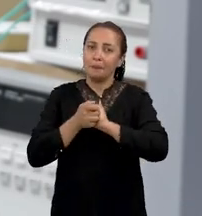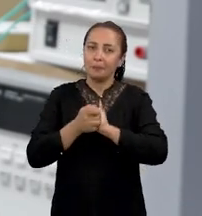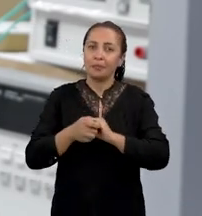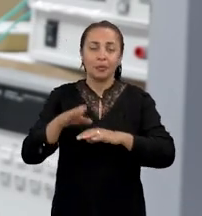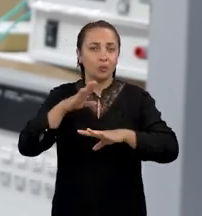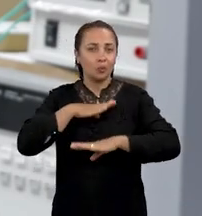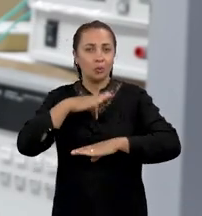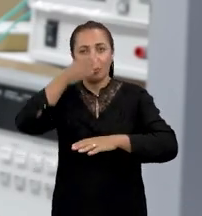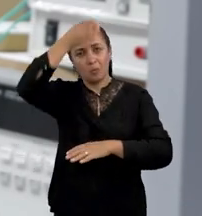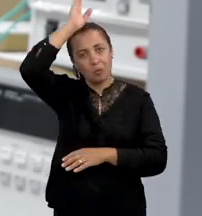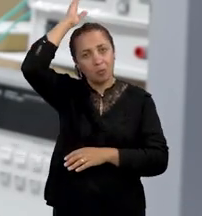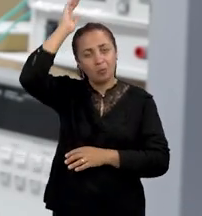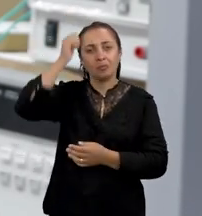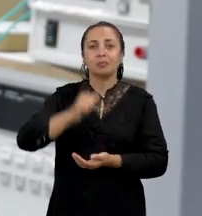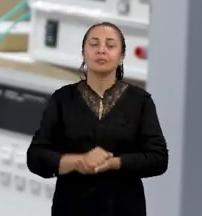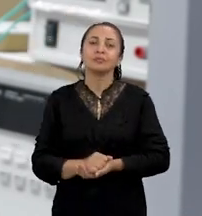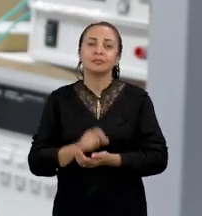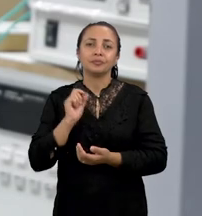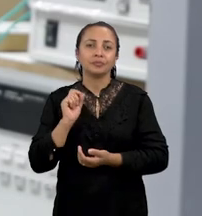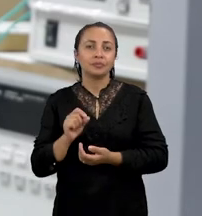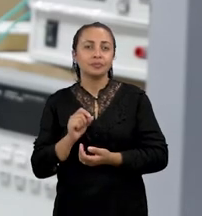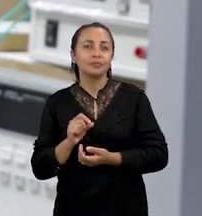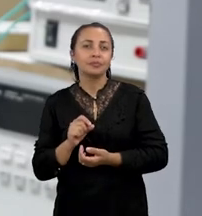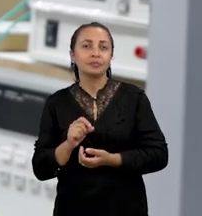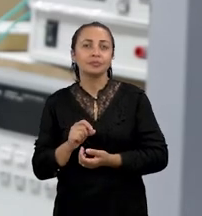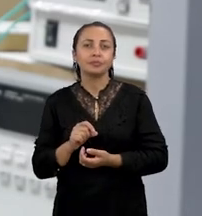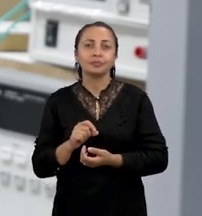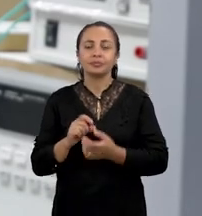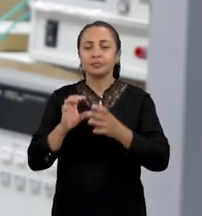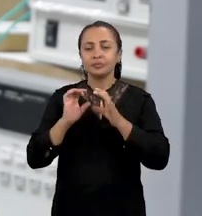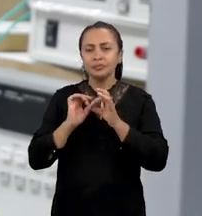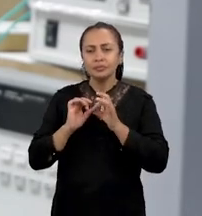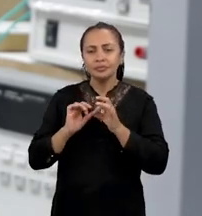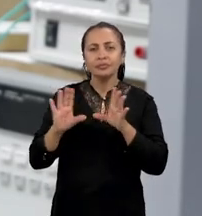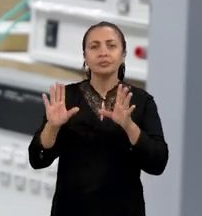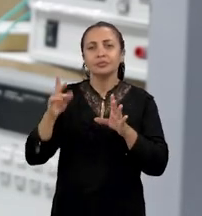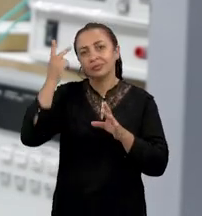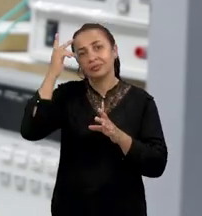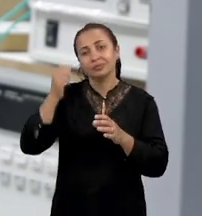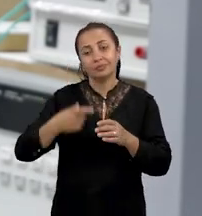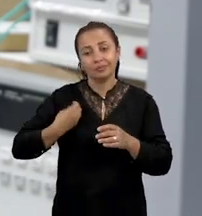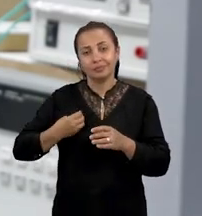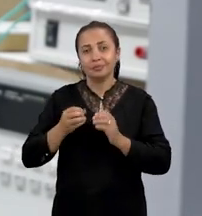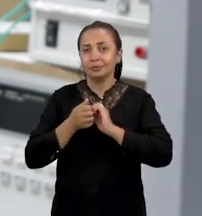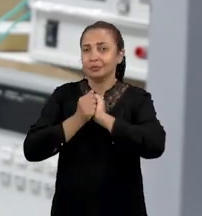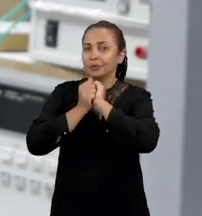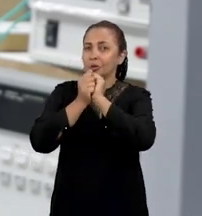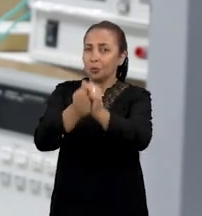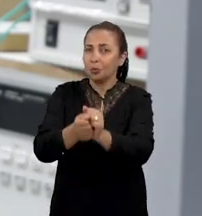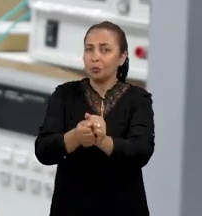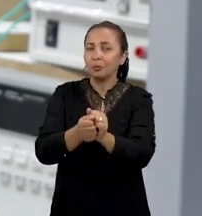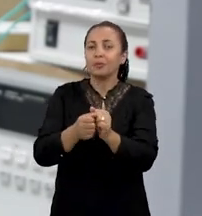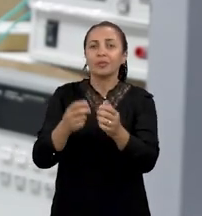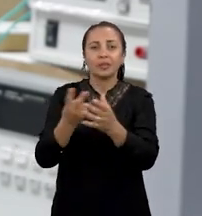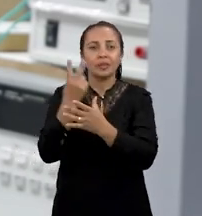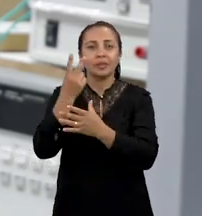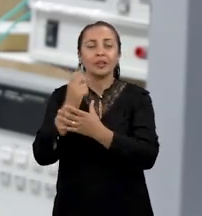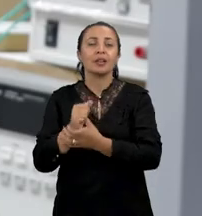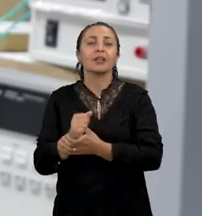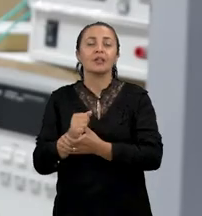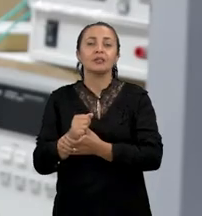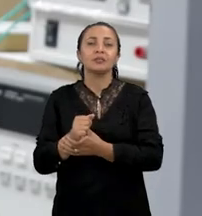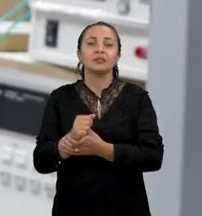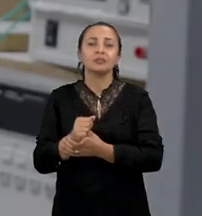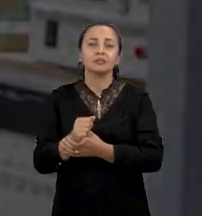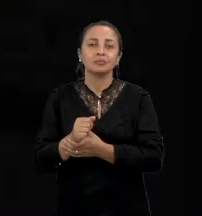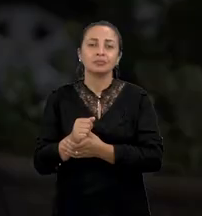a parceria do Corpo de Bombeiros, que se disponibilizou para estar acompanhando e validando a